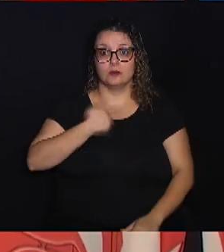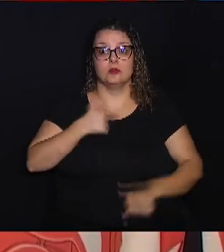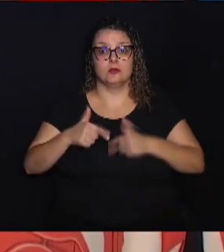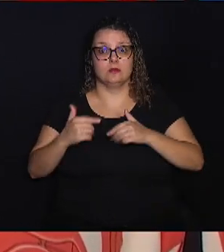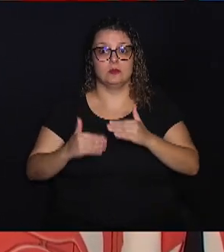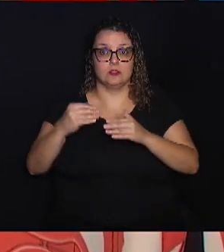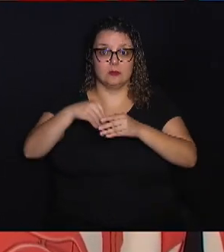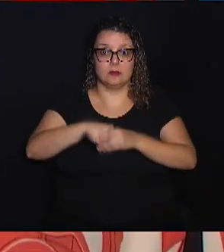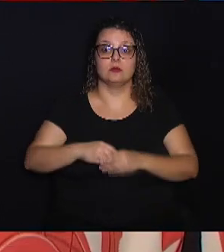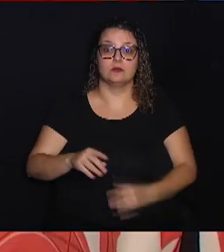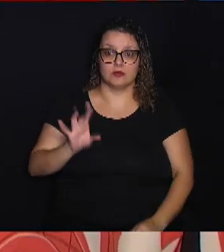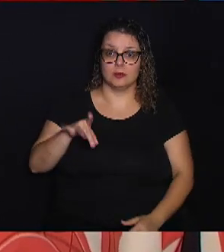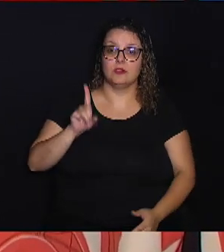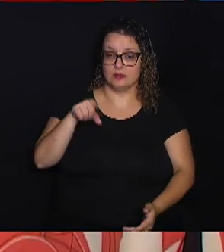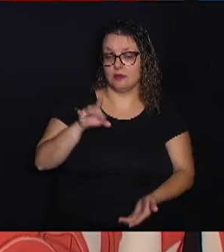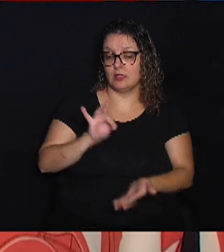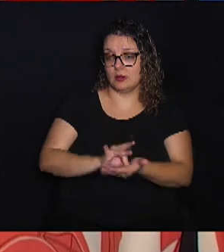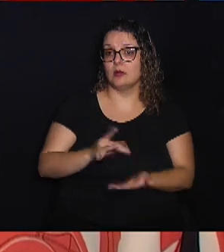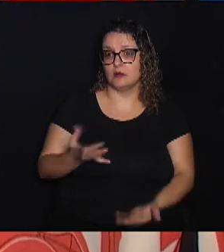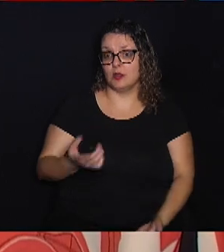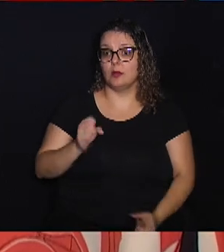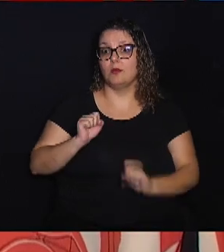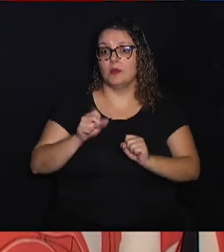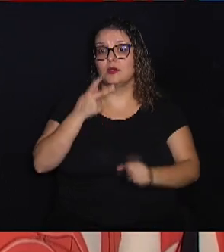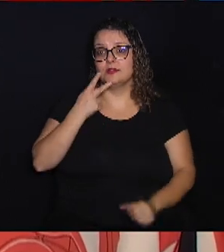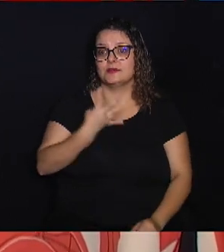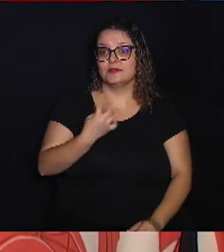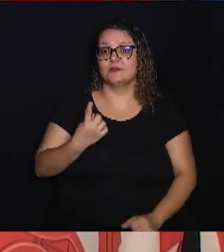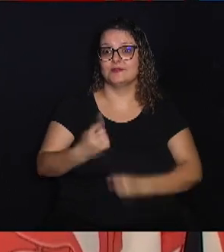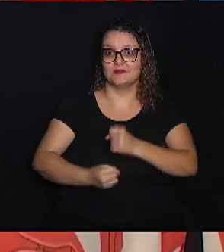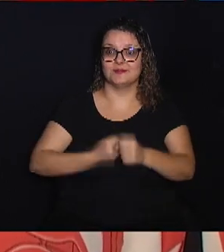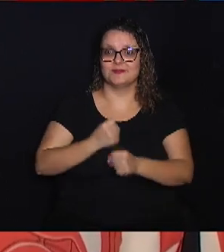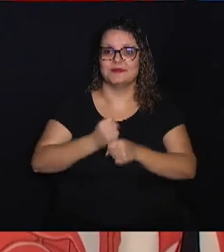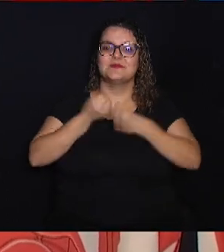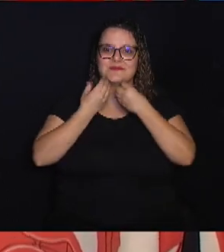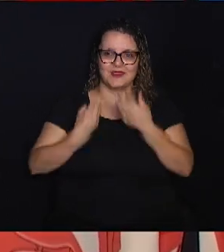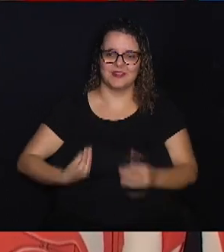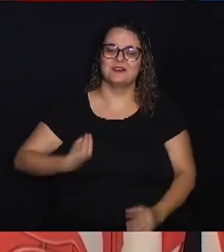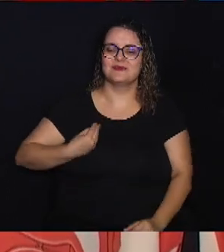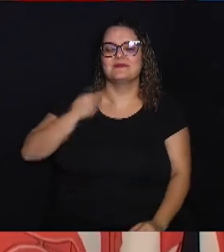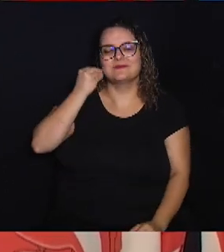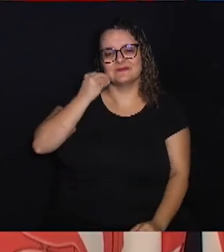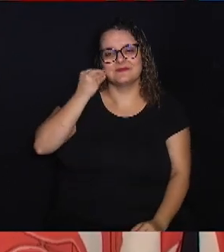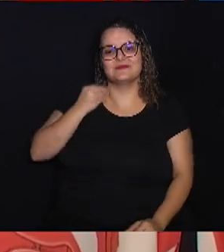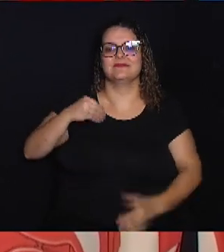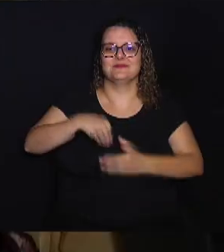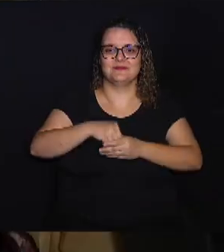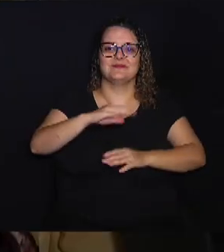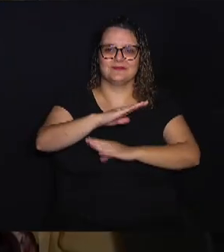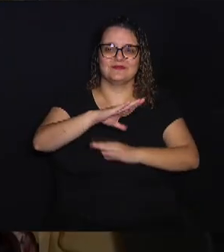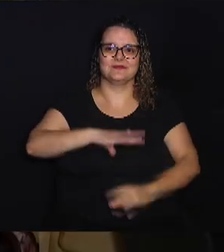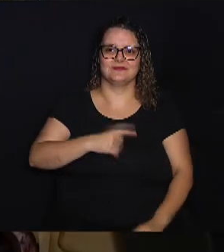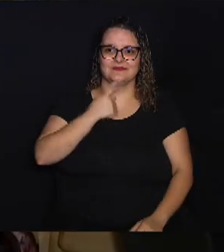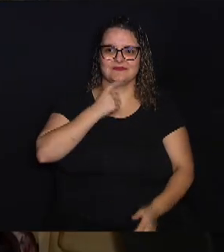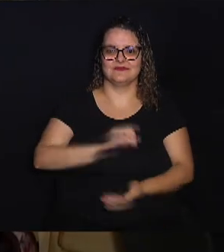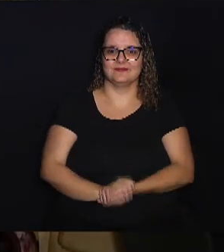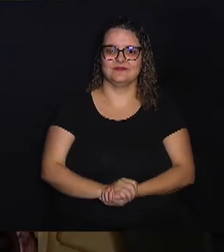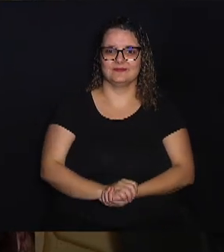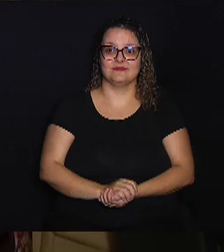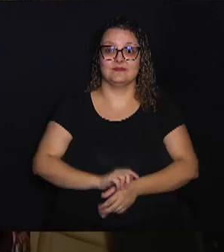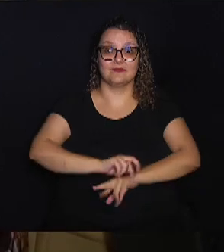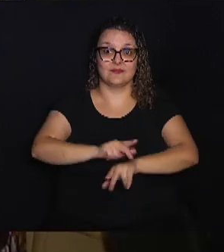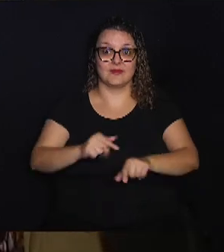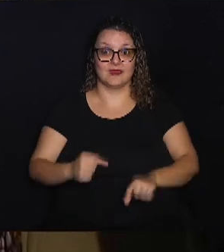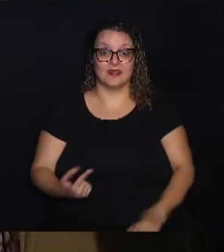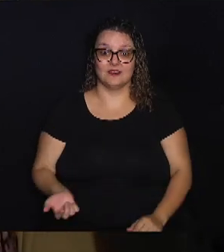dentro. Então, realmente, eu posso dizer que esses 41 anos foram muito bem vividos dentro da Câmara Municipal de Campinas. Entre as caras